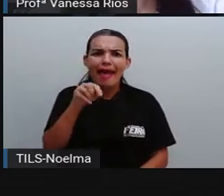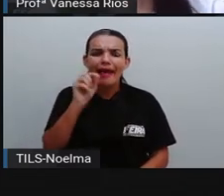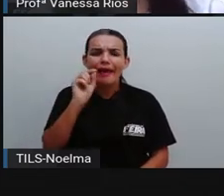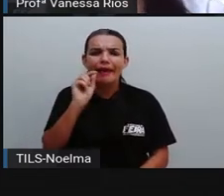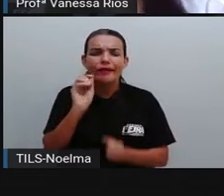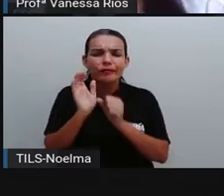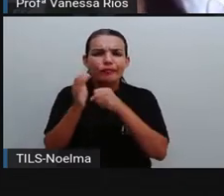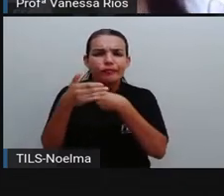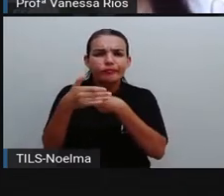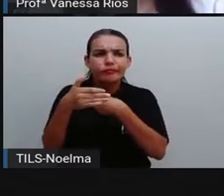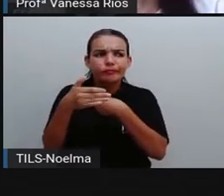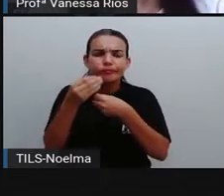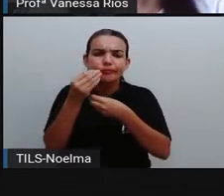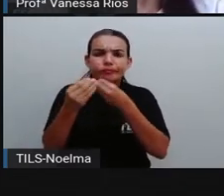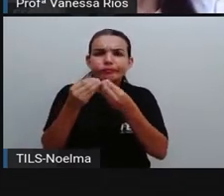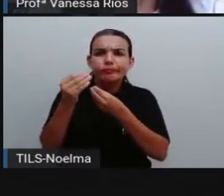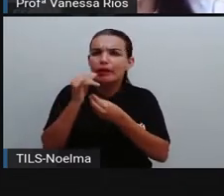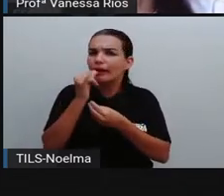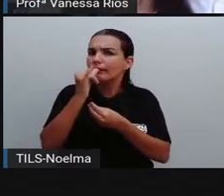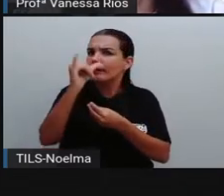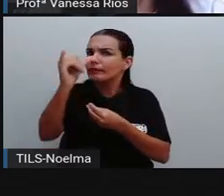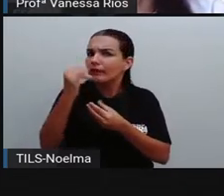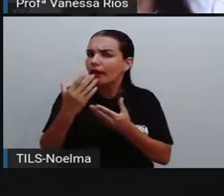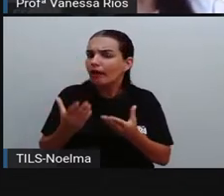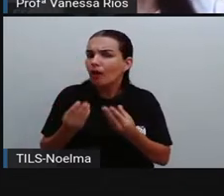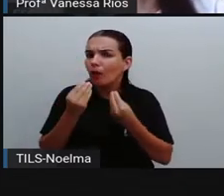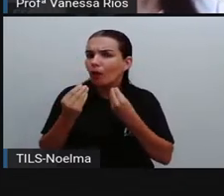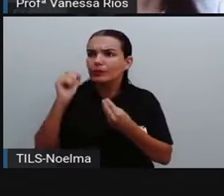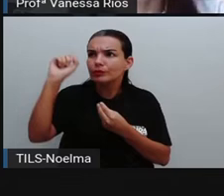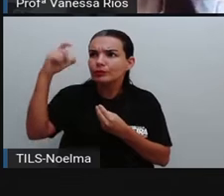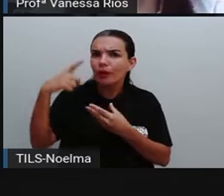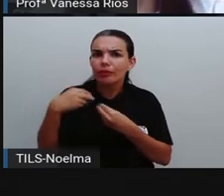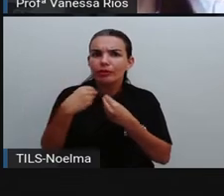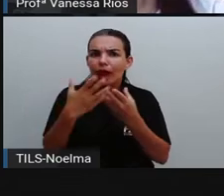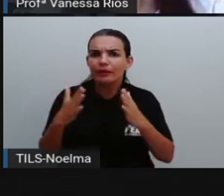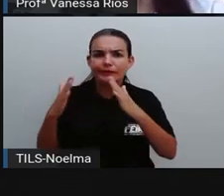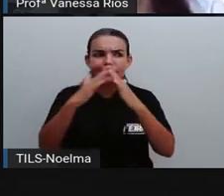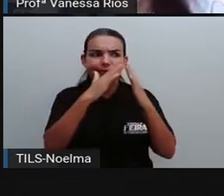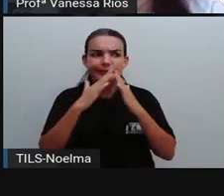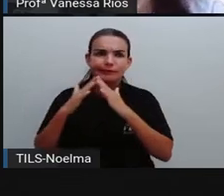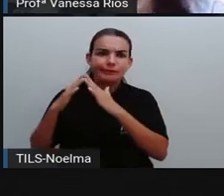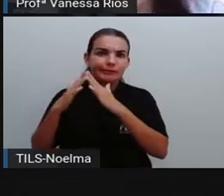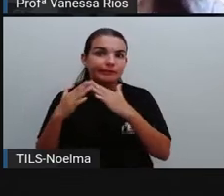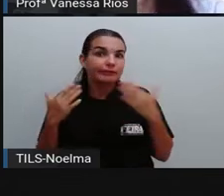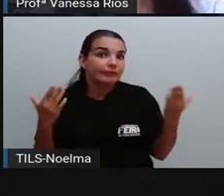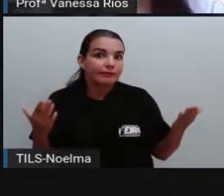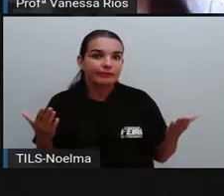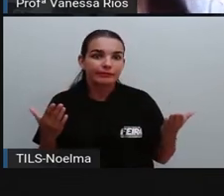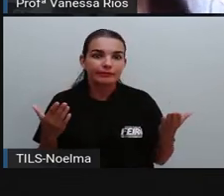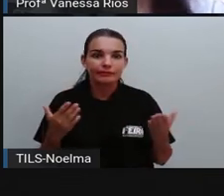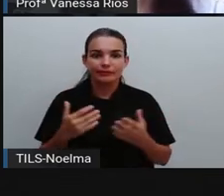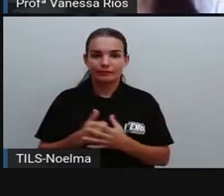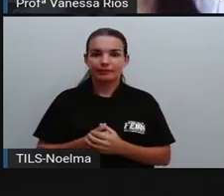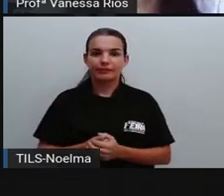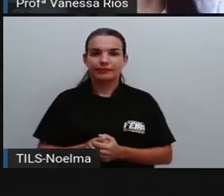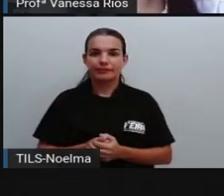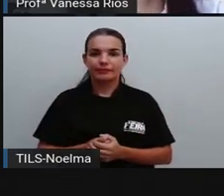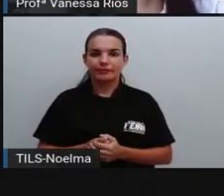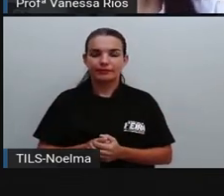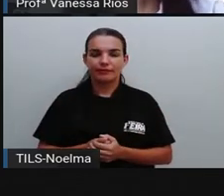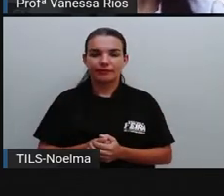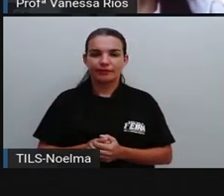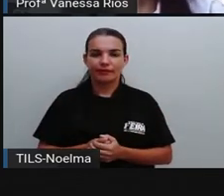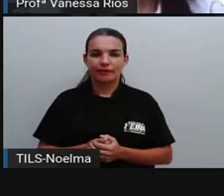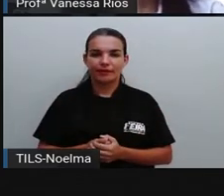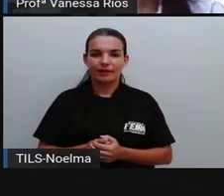elétrica para aí as pessoas nas residências e nos demais locais que precisamos utilizar esse tipo